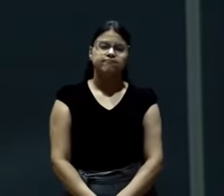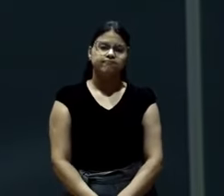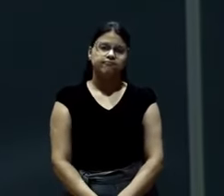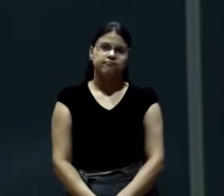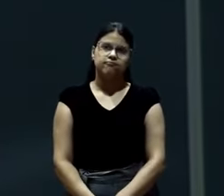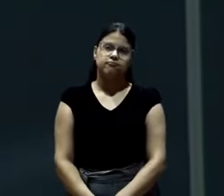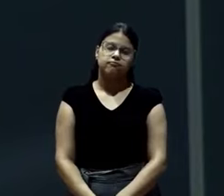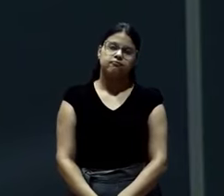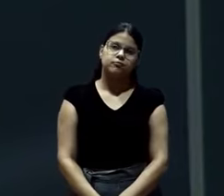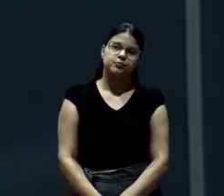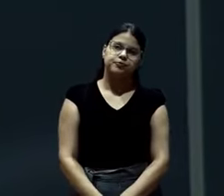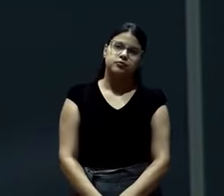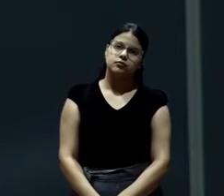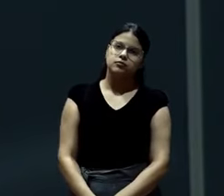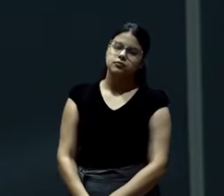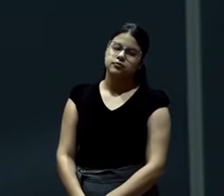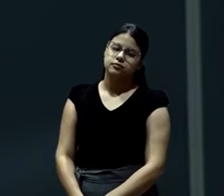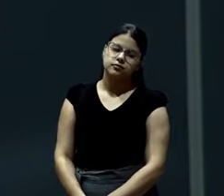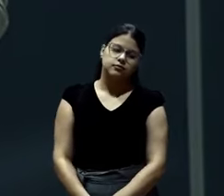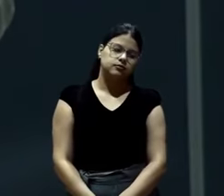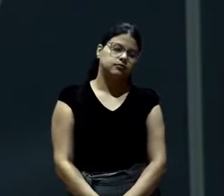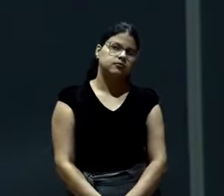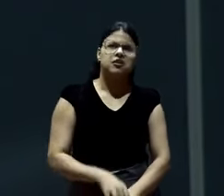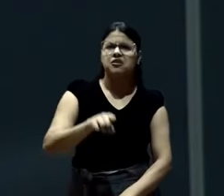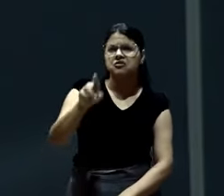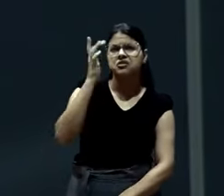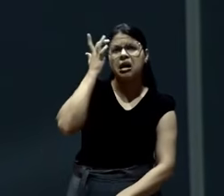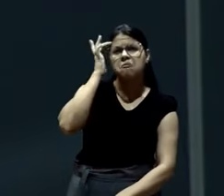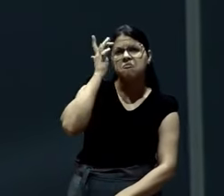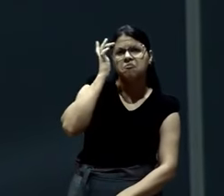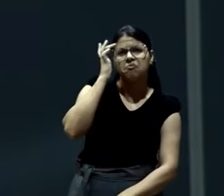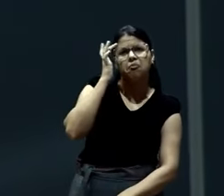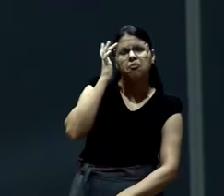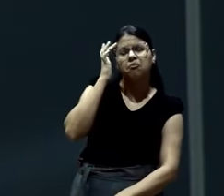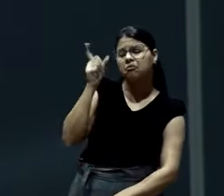Você acha que nós somos uma igreja?